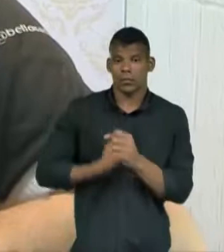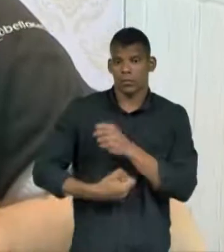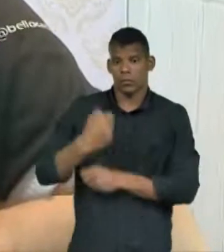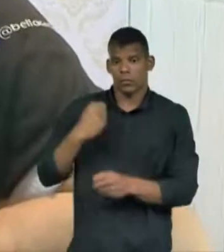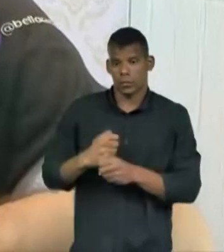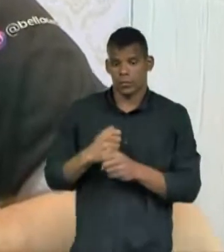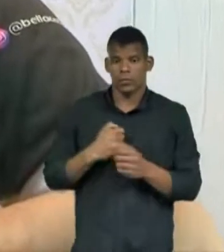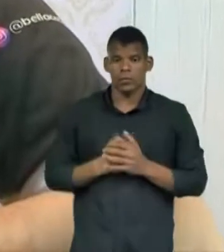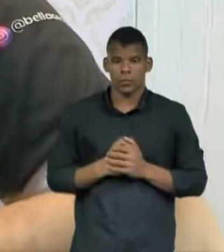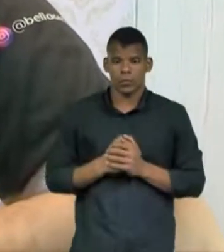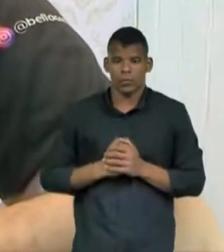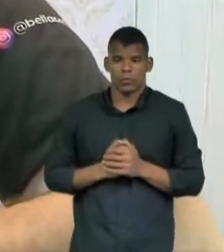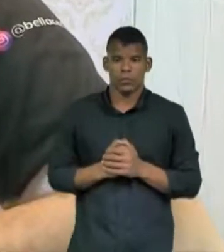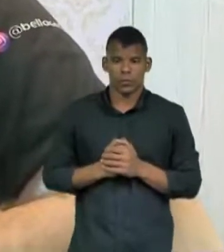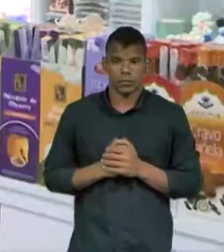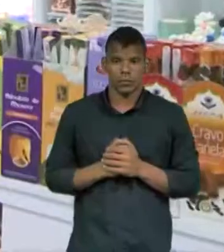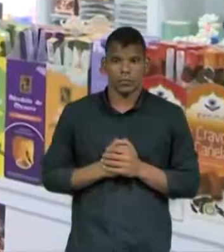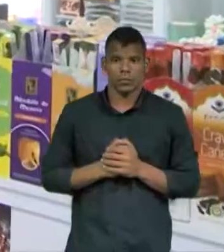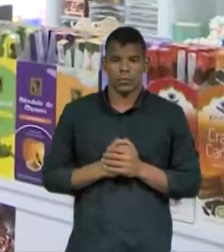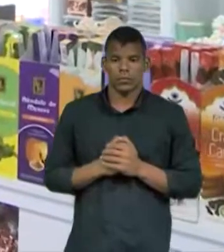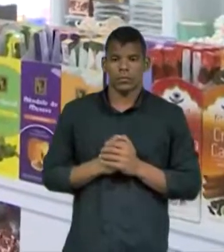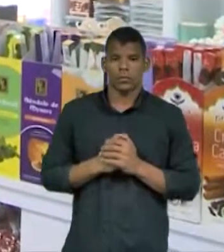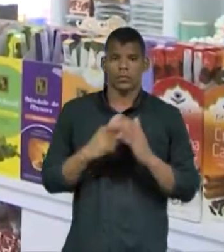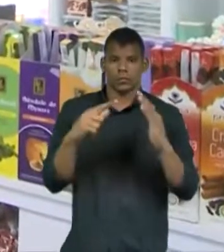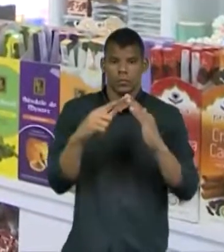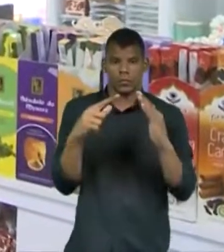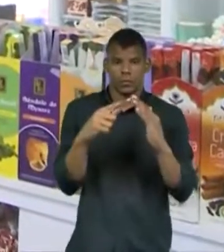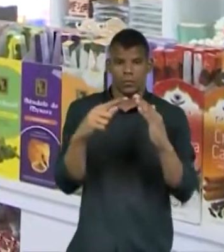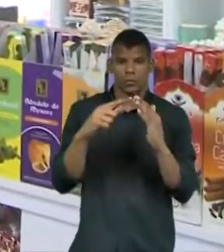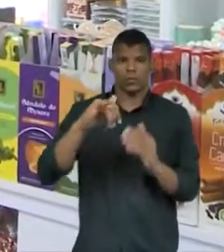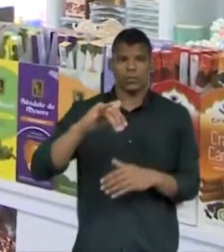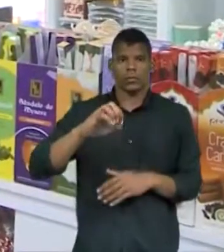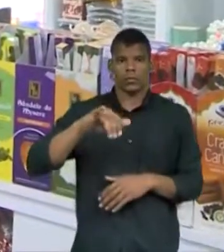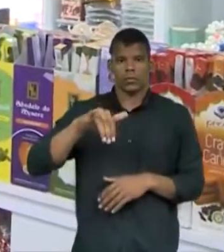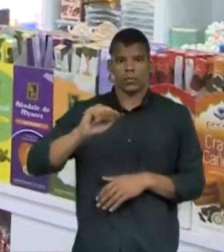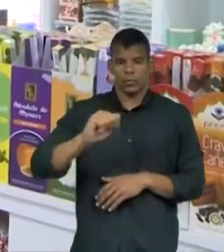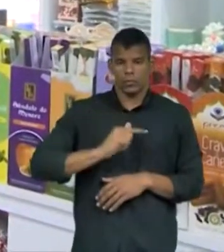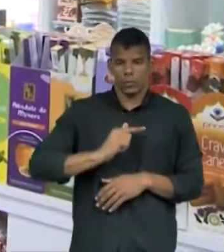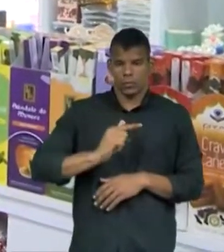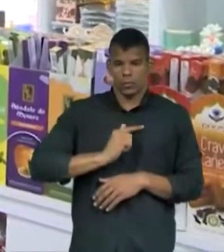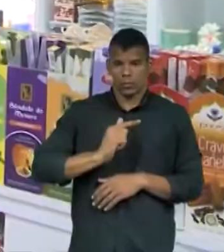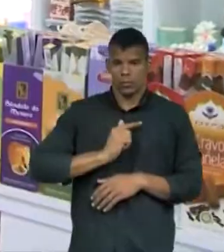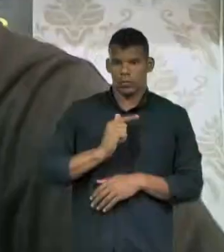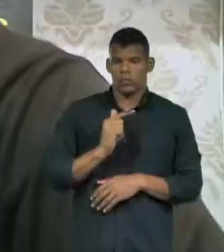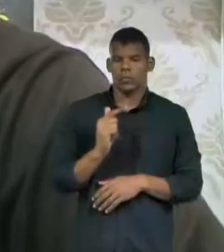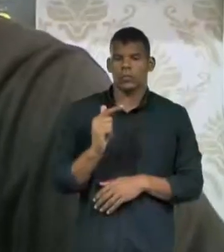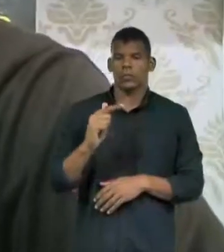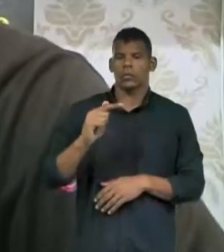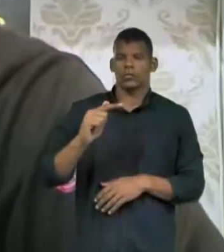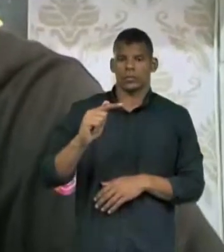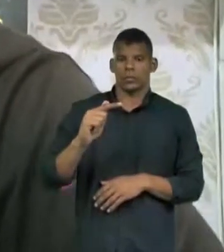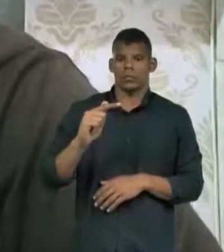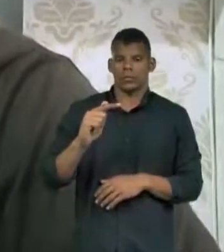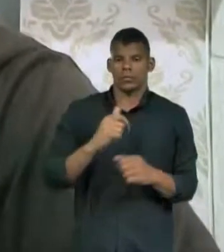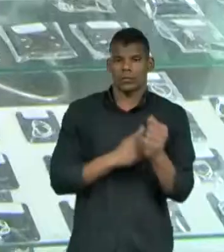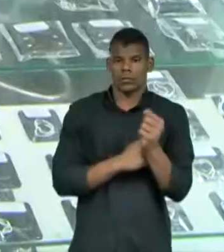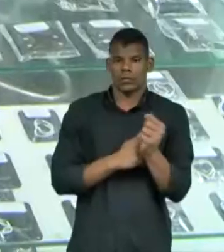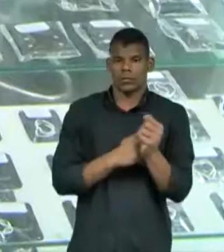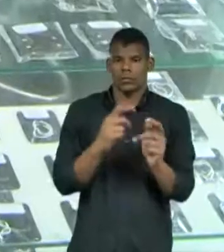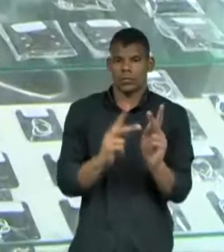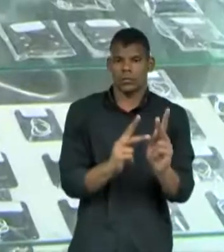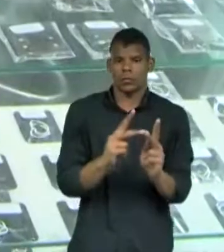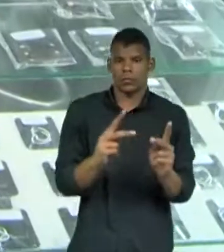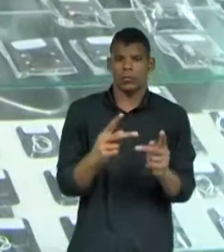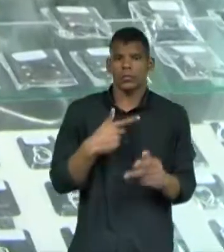proprietário de uma loja de joias, localizada em um shopping popular no bairro Jacarecanga, diz que teve um ano muito bom.